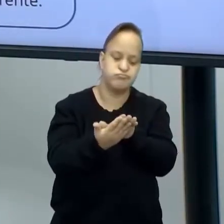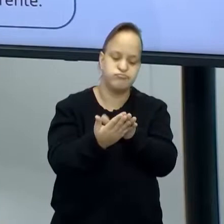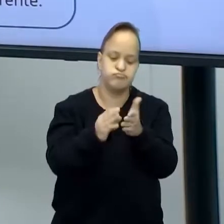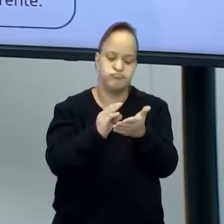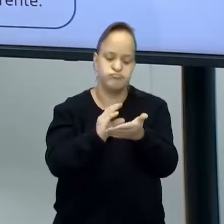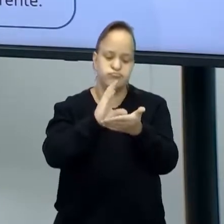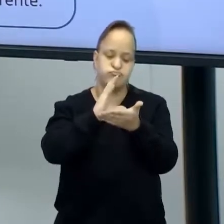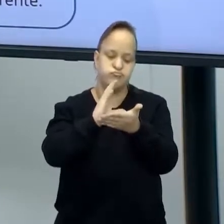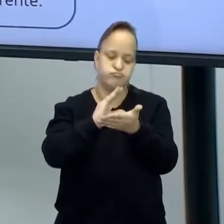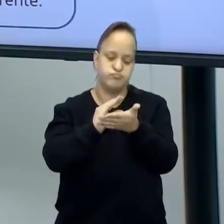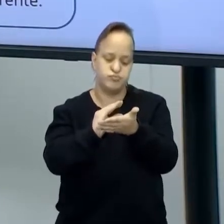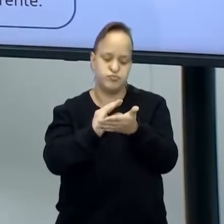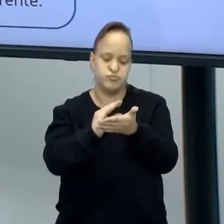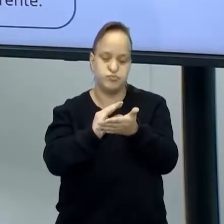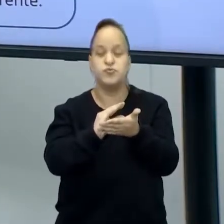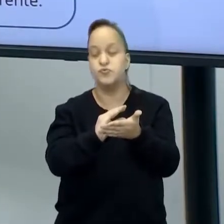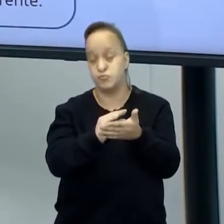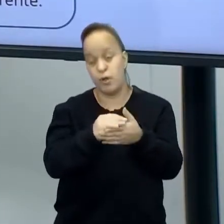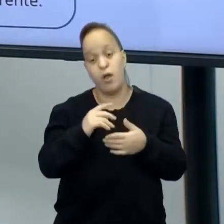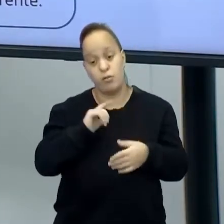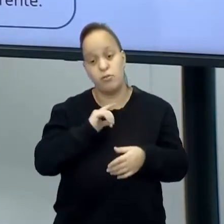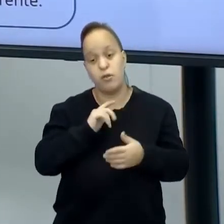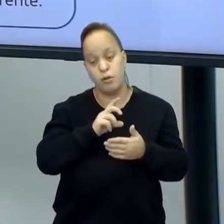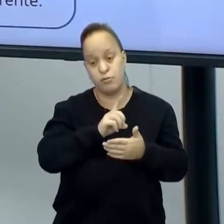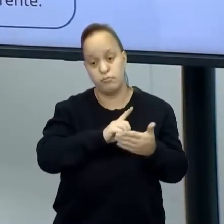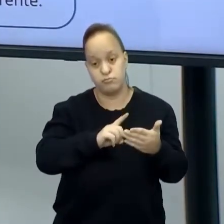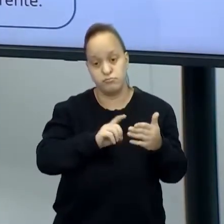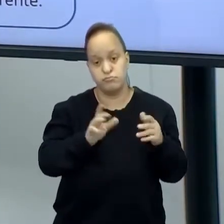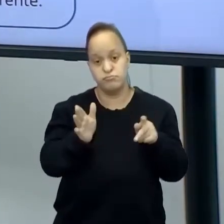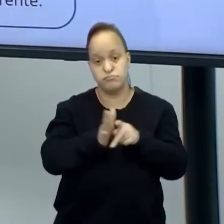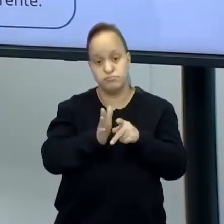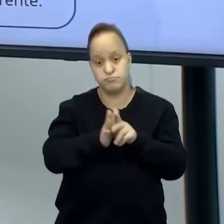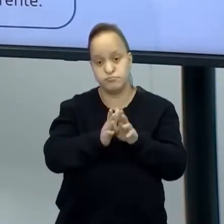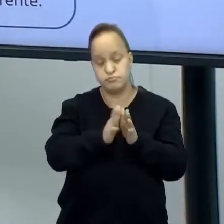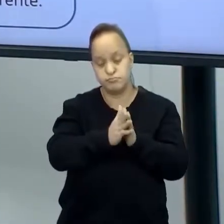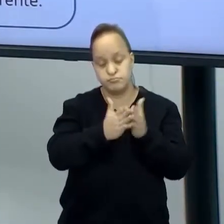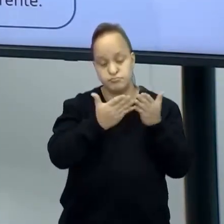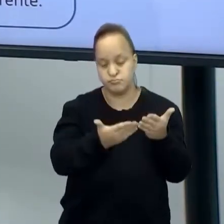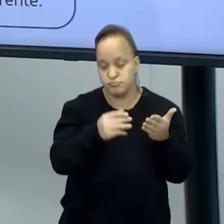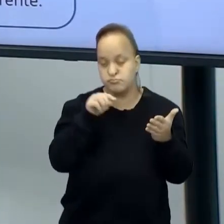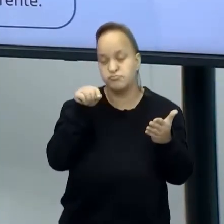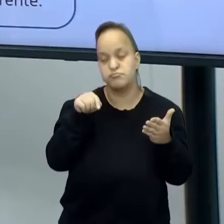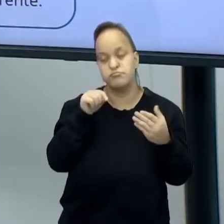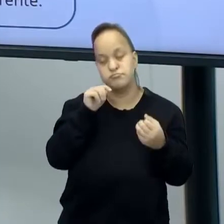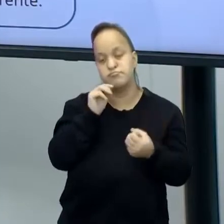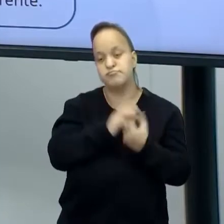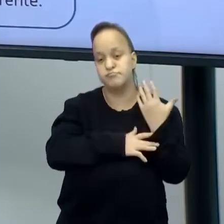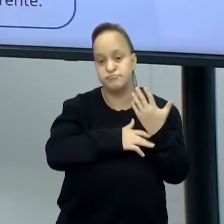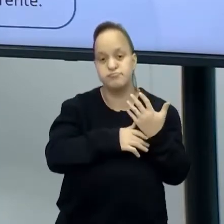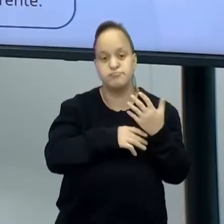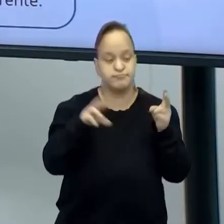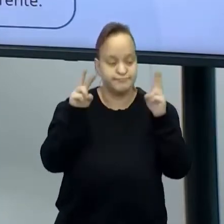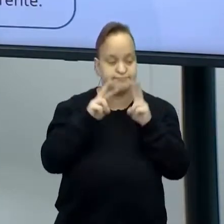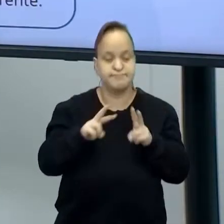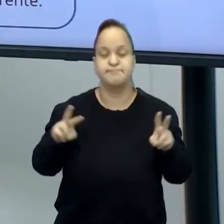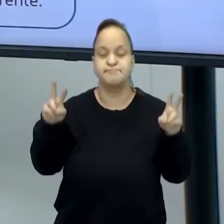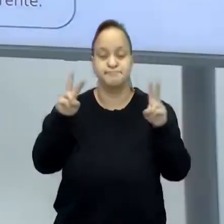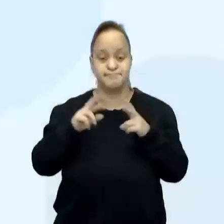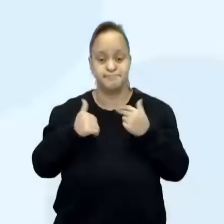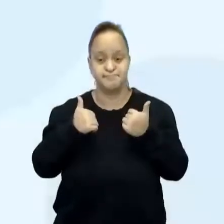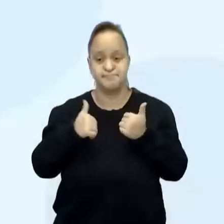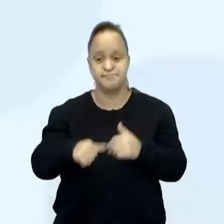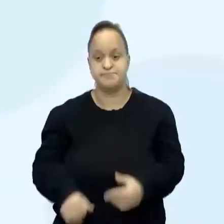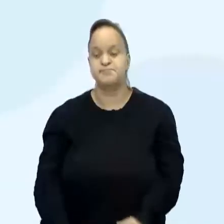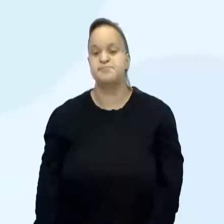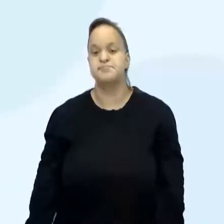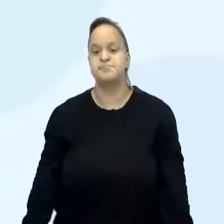especializado em livros. Para compor essa parte visual dos livros. Beleza?